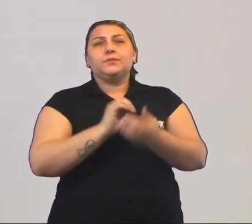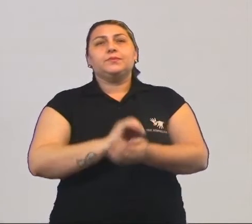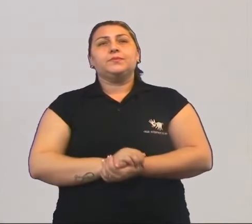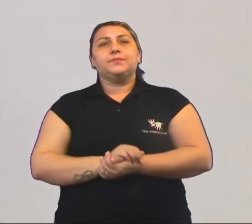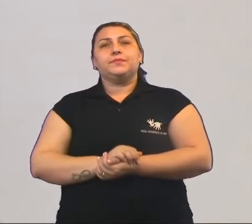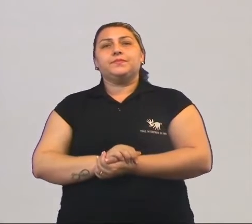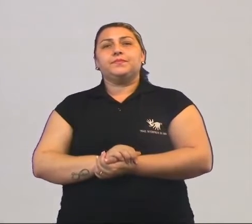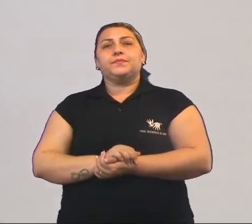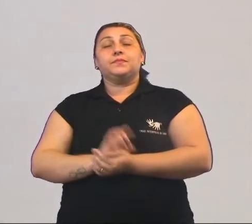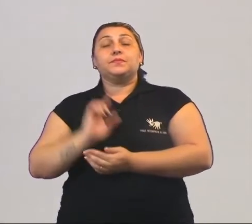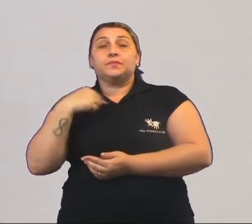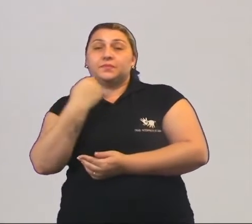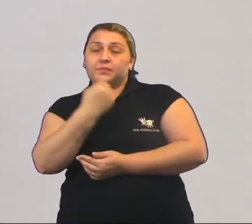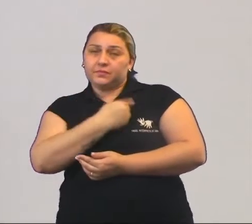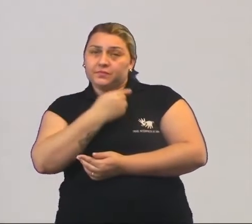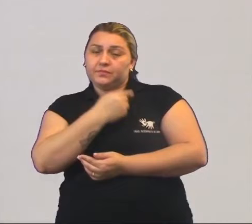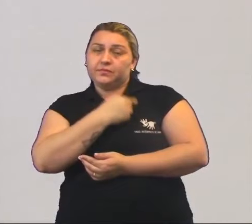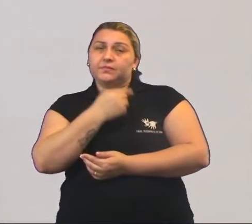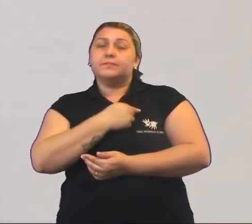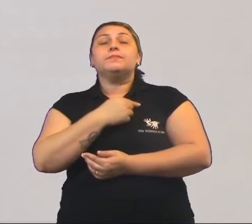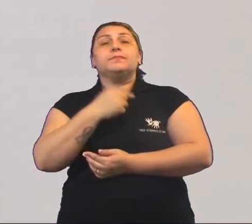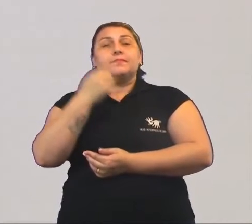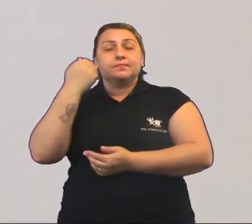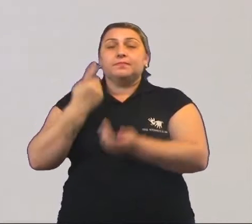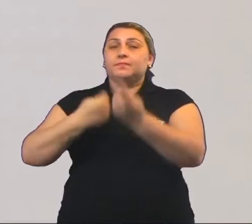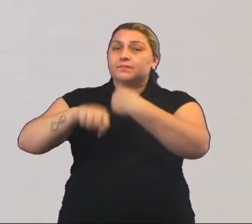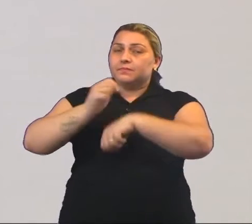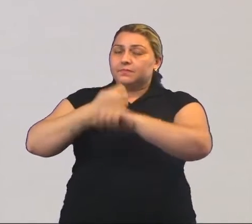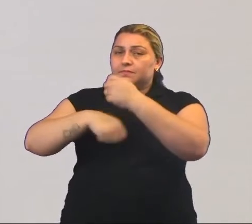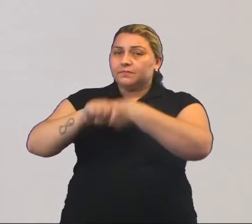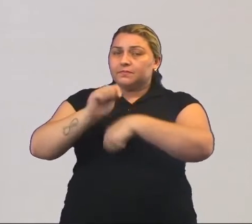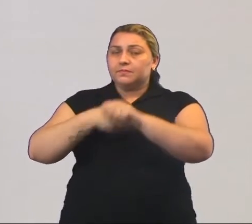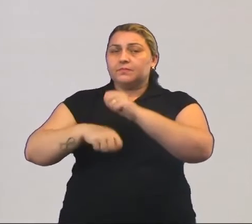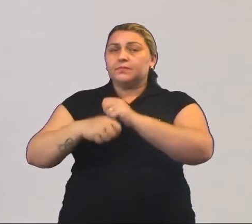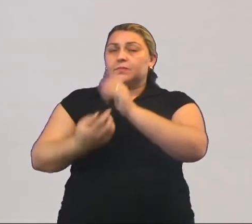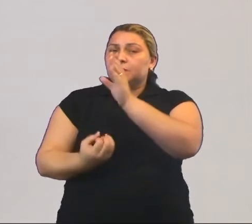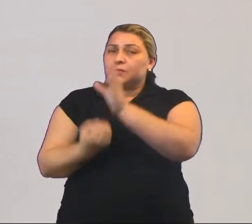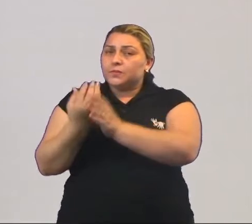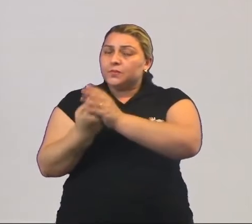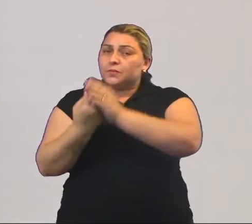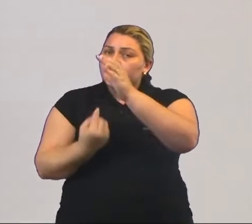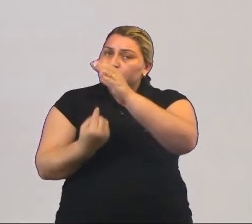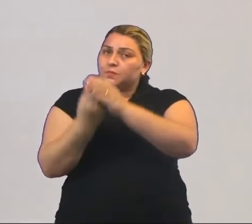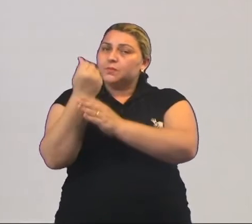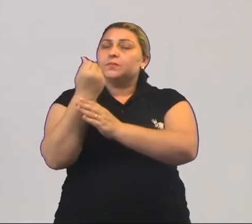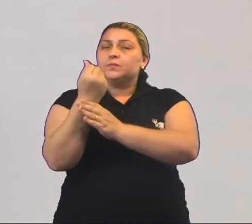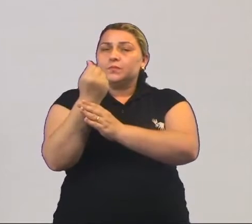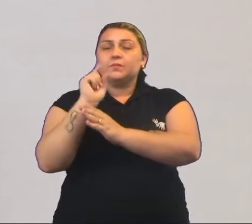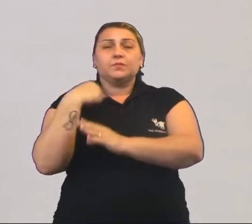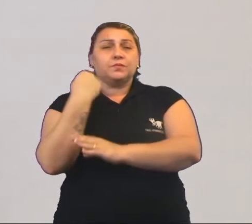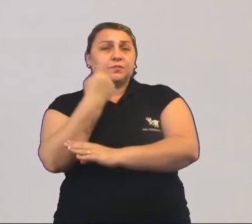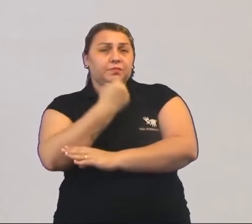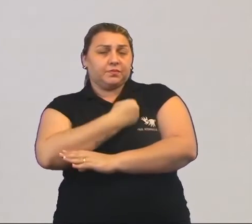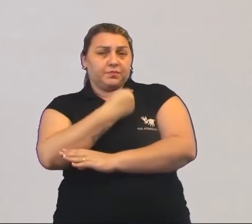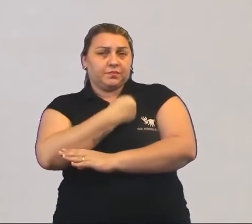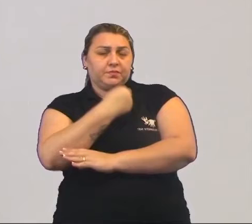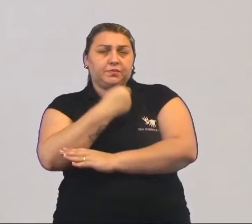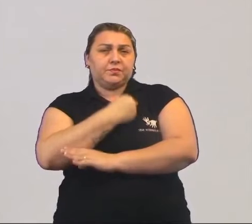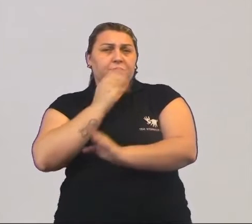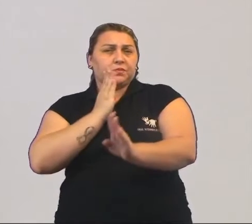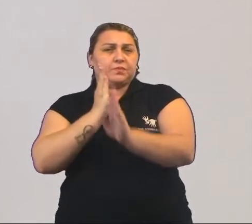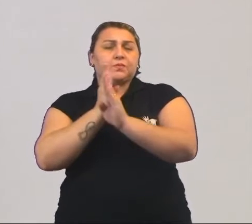seja, quando nós tratamos do poder econômico no modo de produção capitalista, nós simplesmente